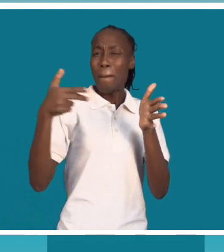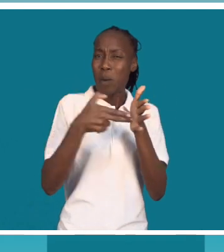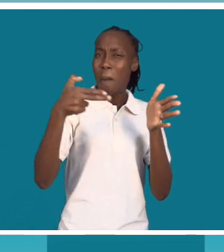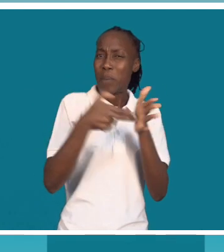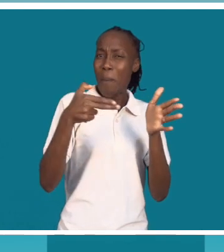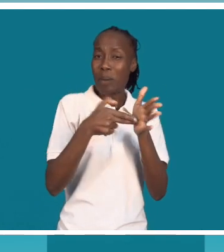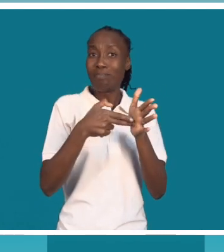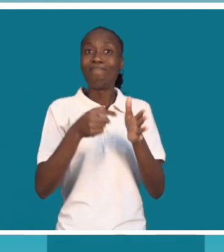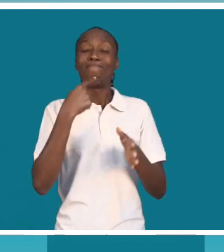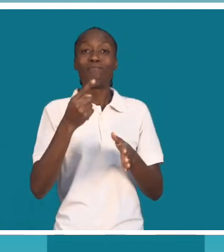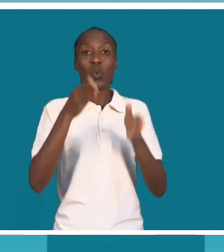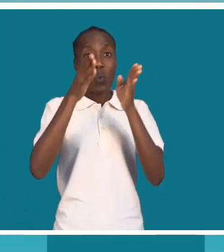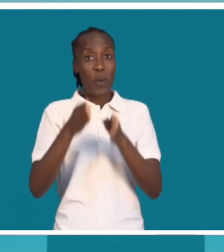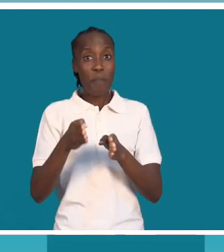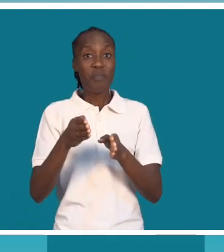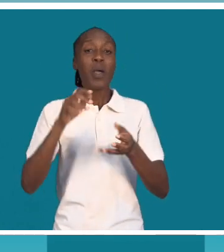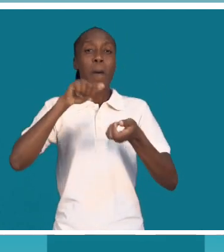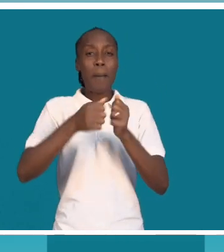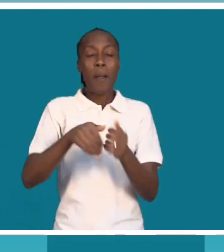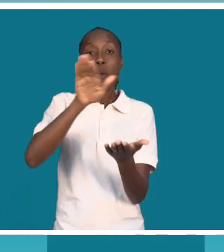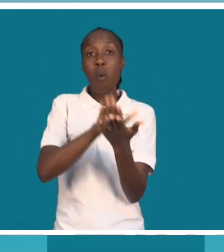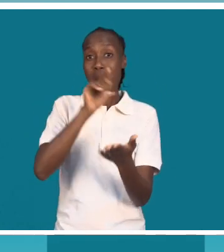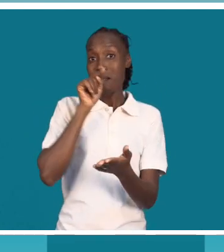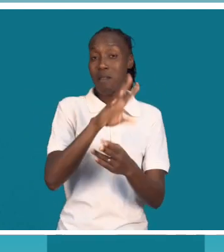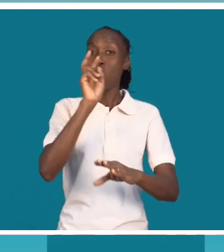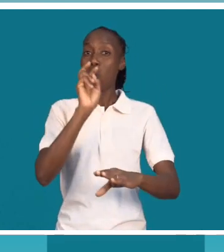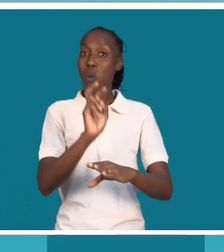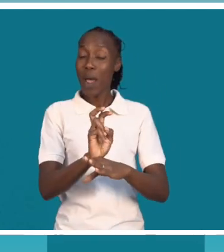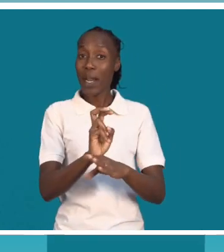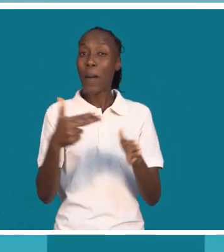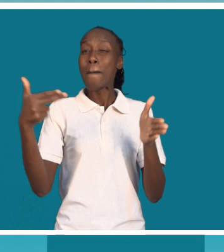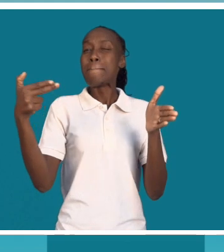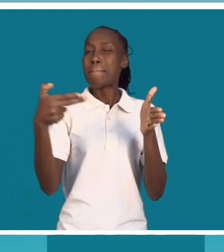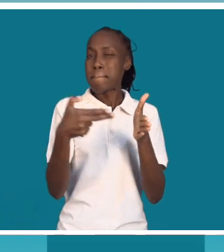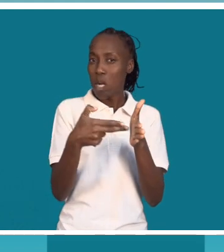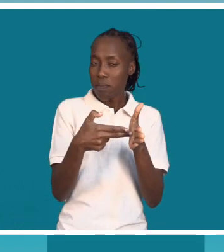se houver perfuração, se esta bala estiver em um local que compromete alguns...